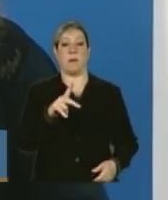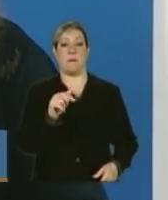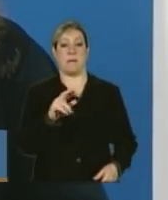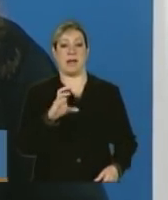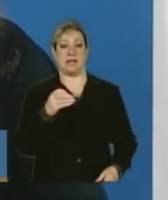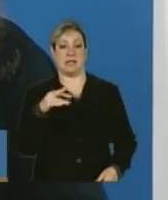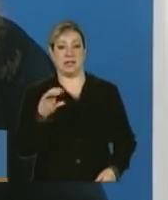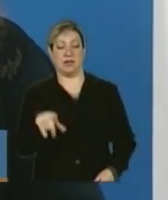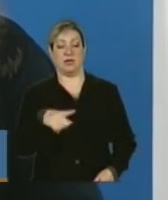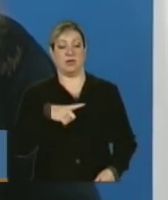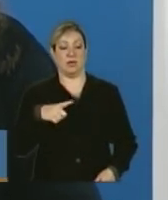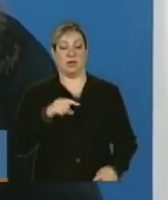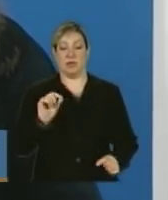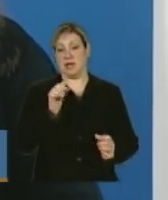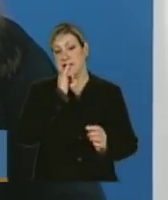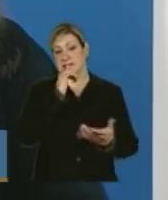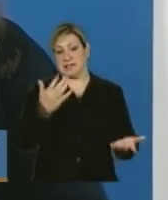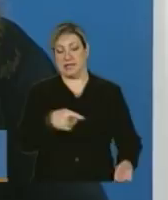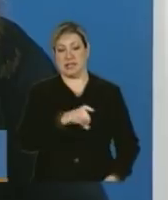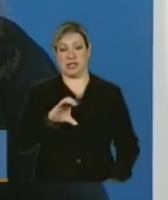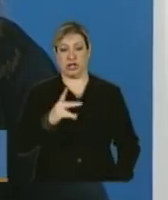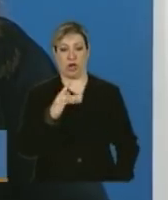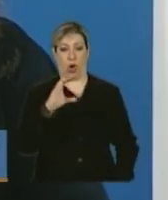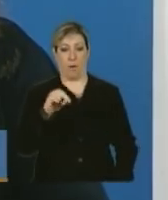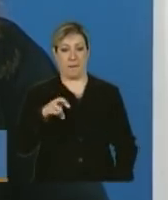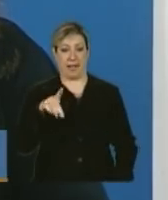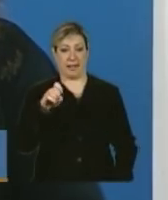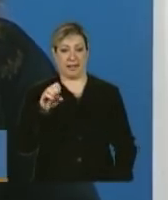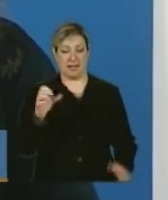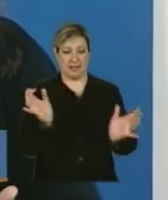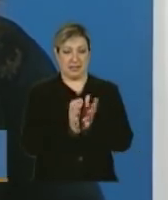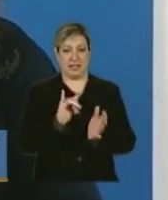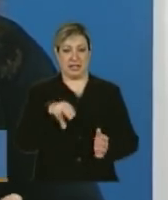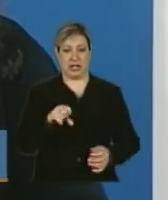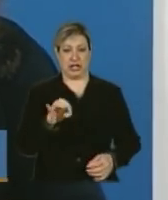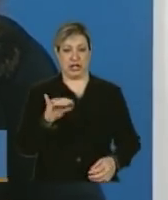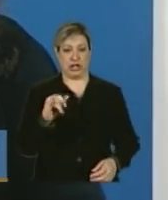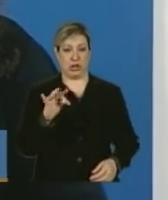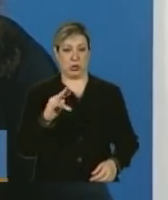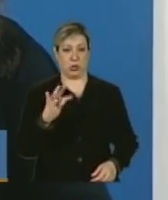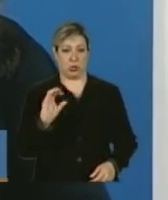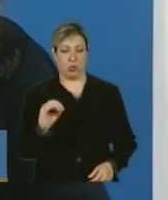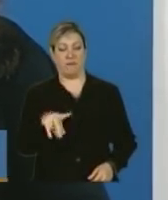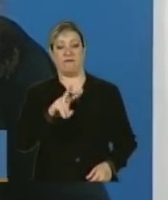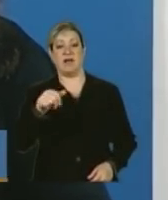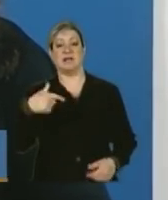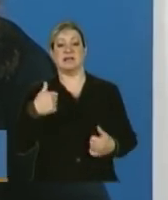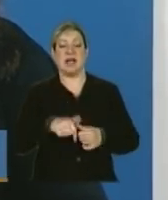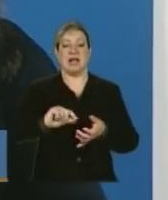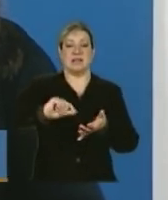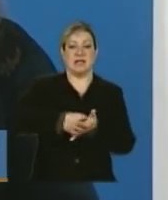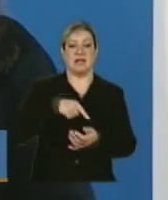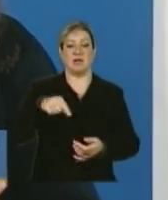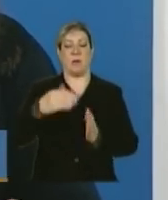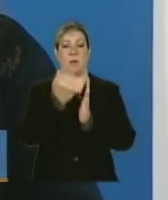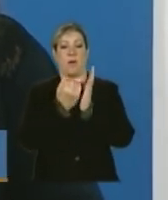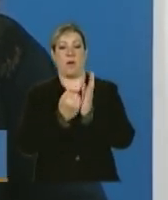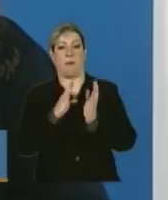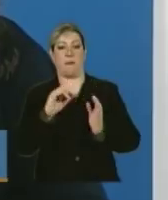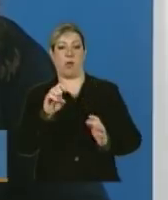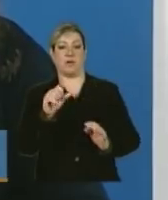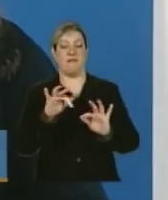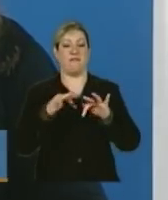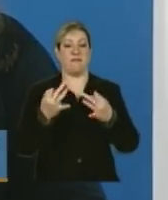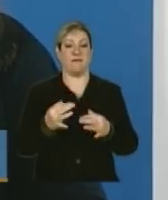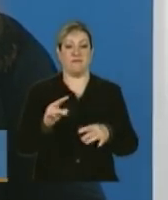do Instituto Chico Mendes, vai estar trabalhando ou assinando os termos de compromisso do programa Bolsa Verde, vai estar em contato